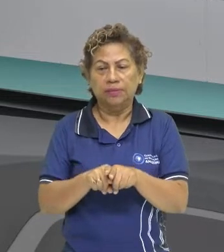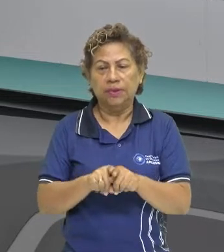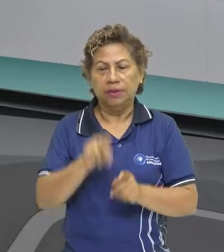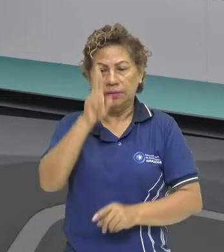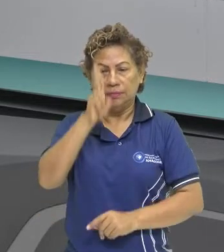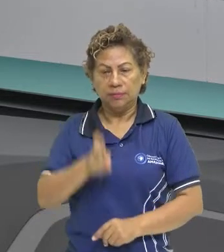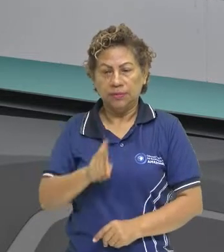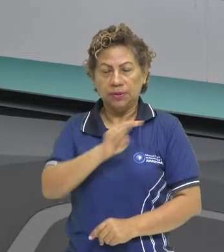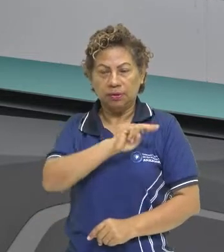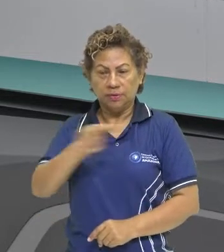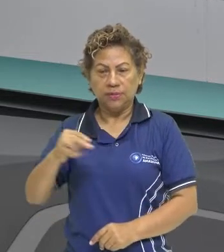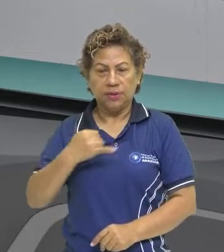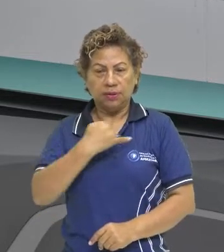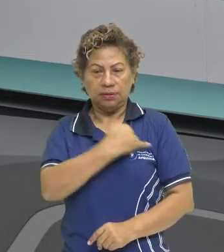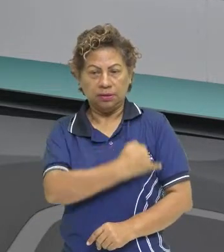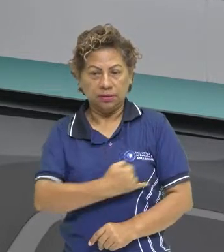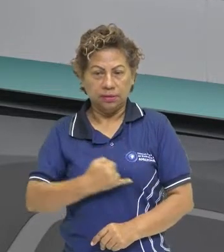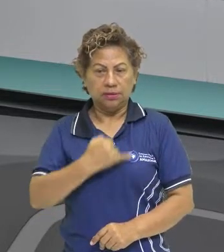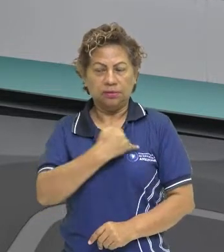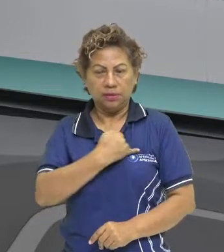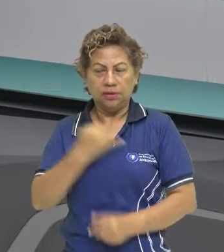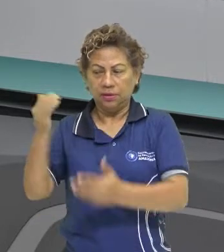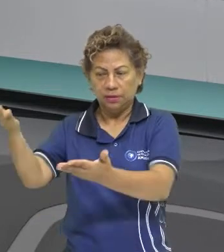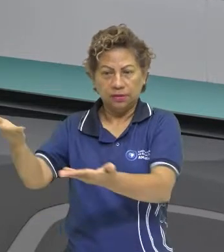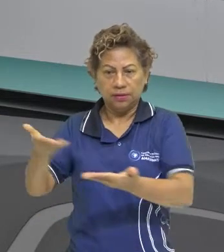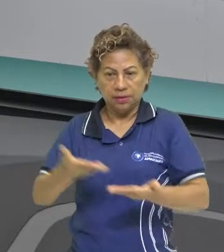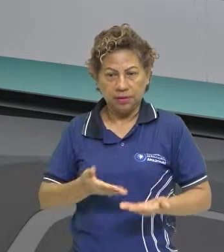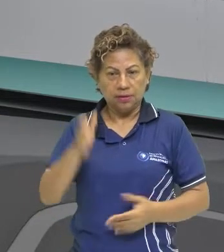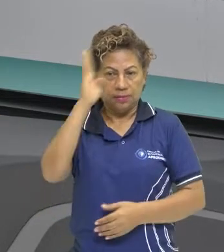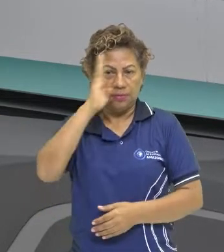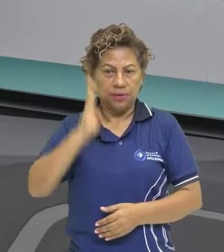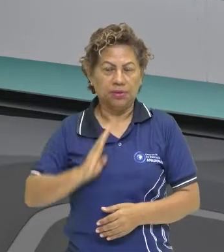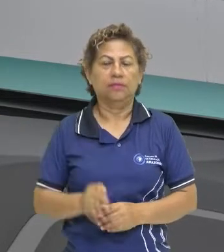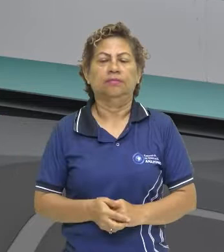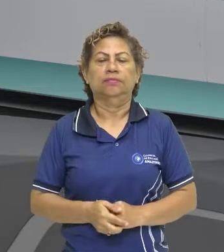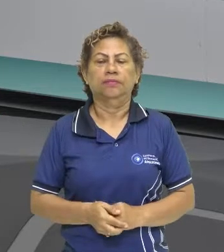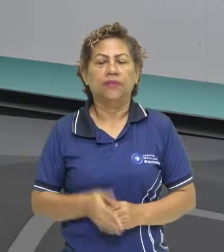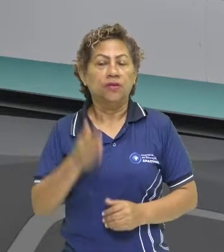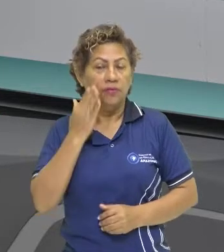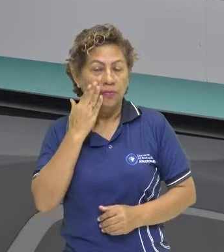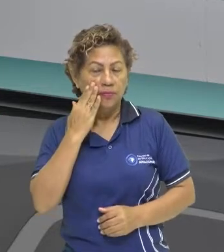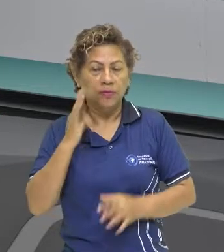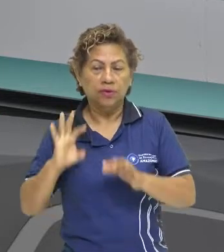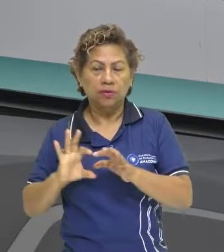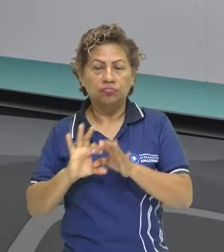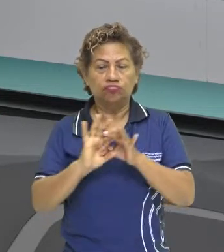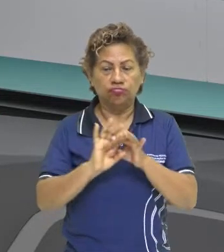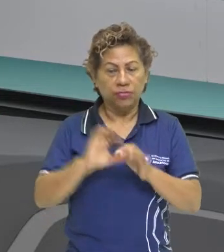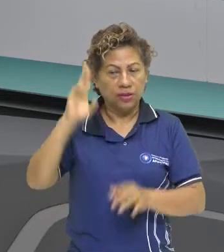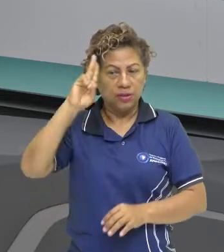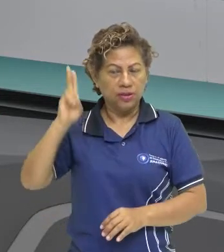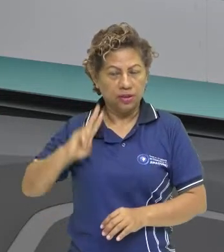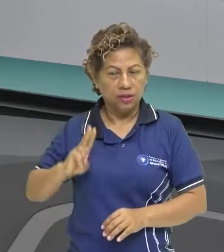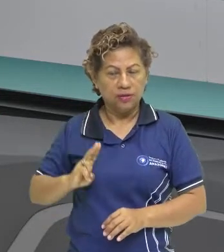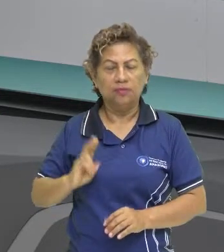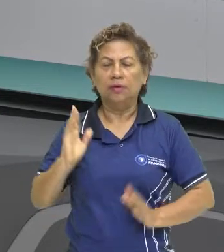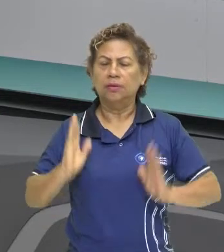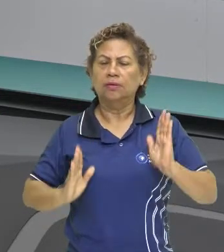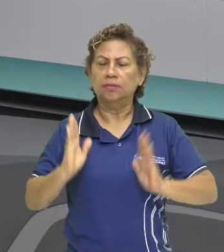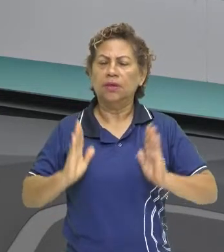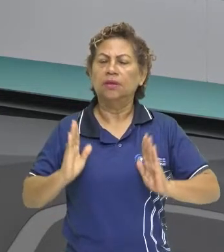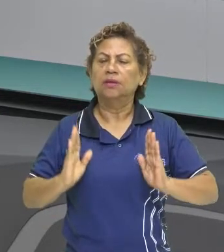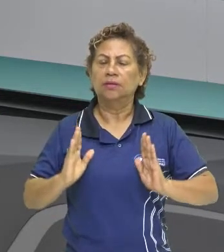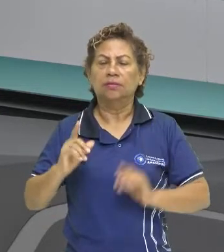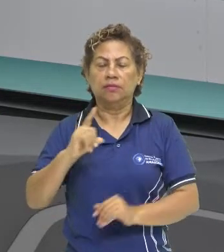jesuítas para o Brasil. Vamos, então, ver nesse contexto histórico que essa época é a